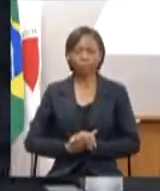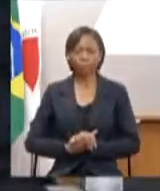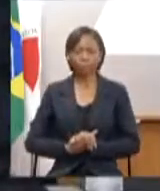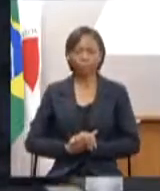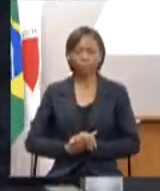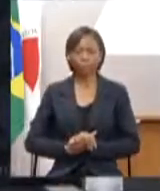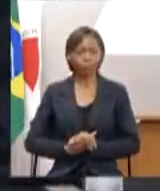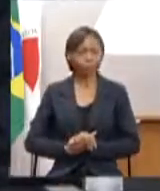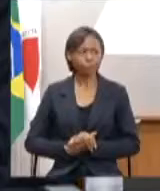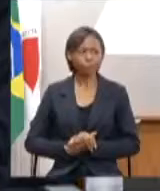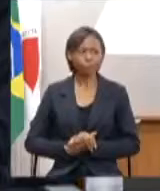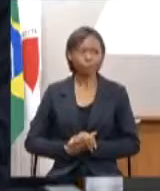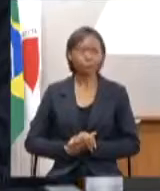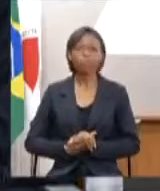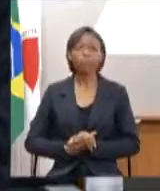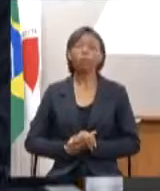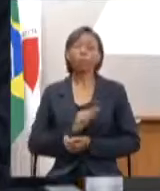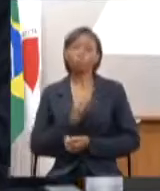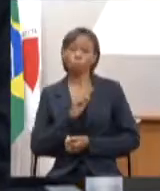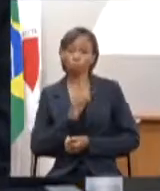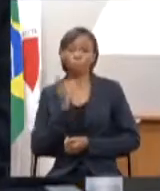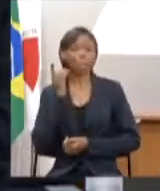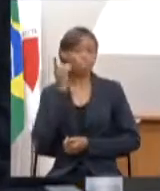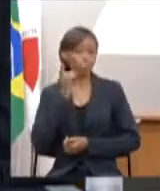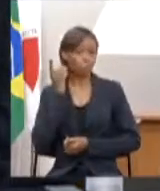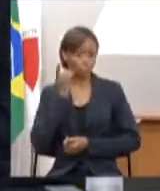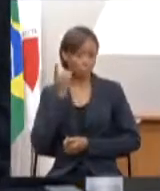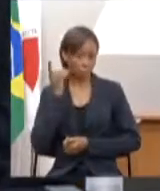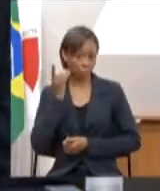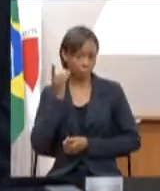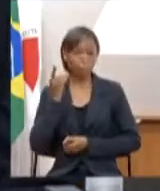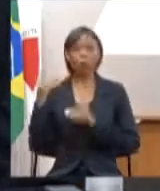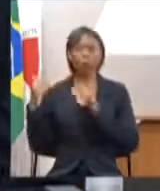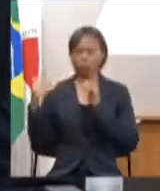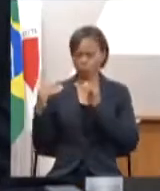eu concordo com o senhor que a execução das